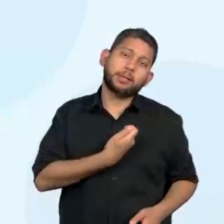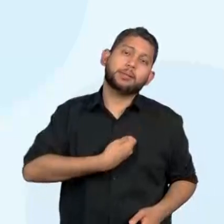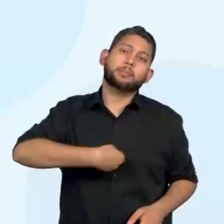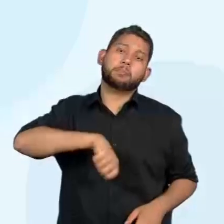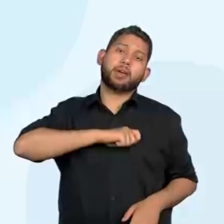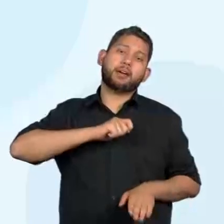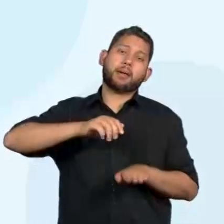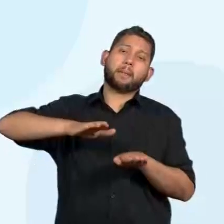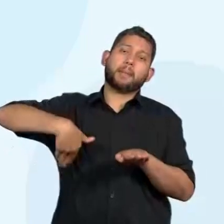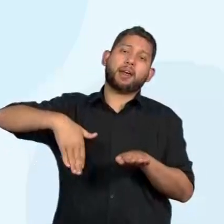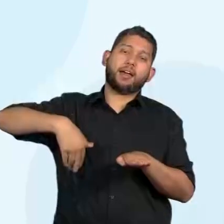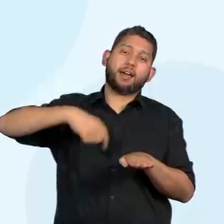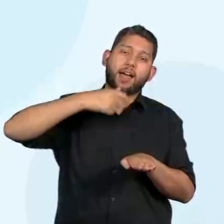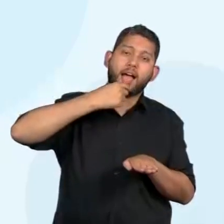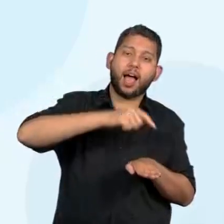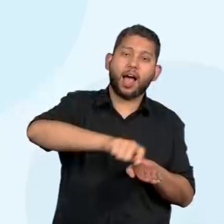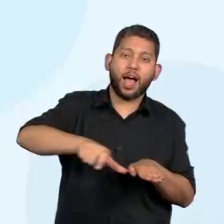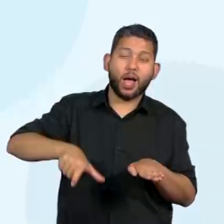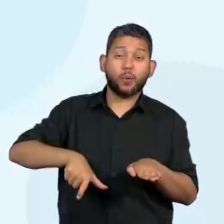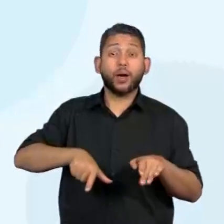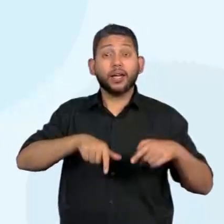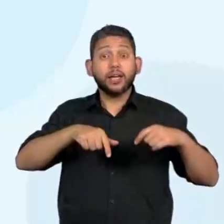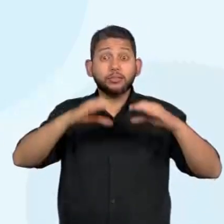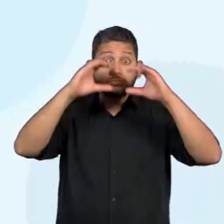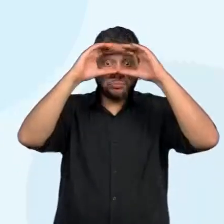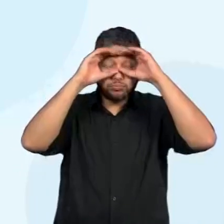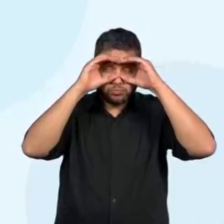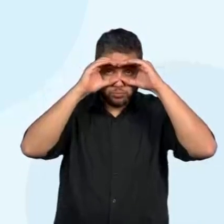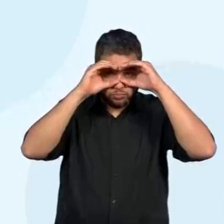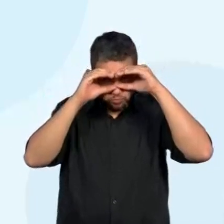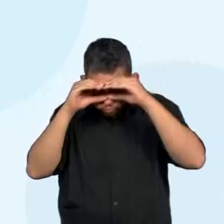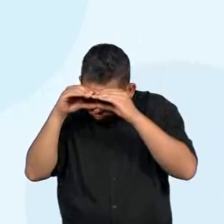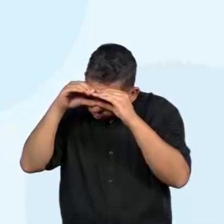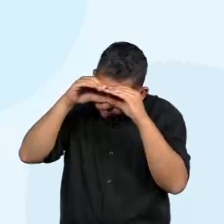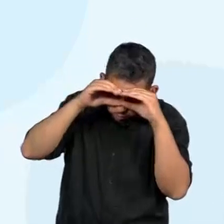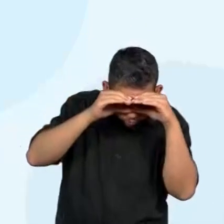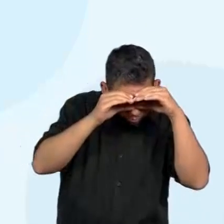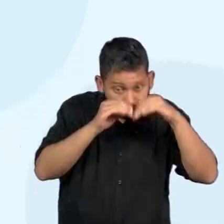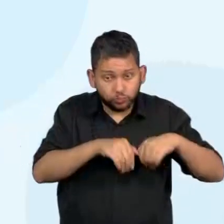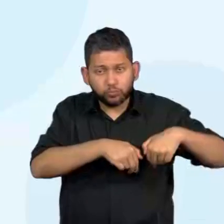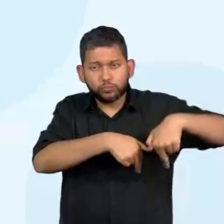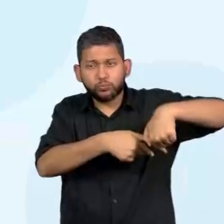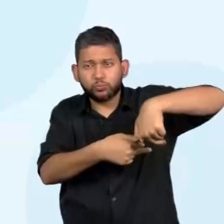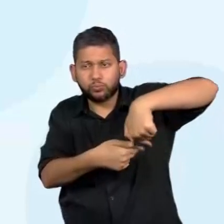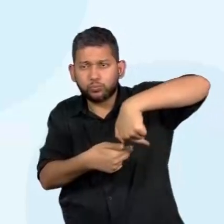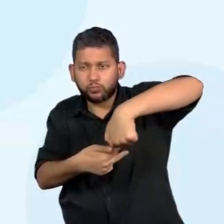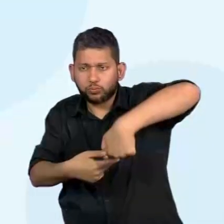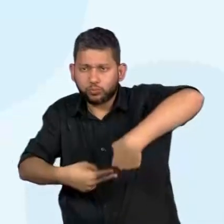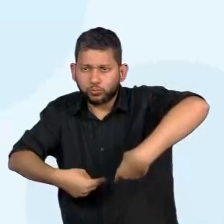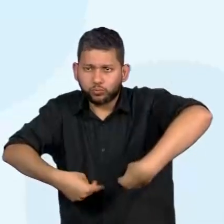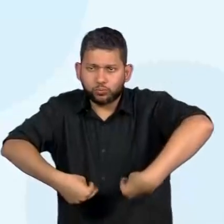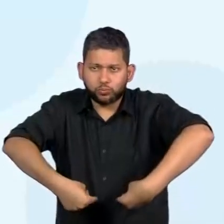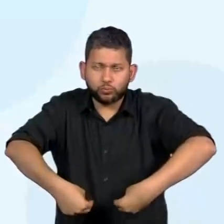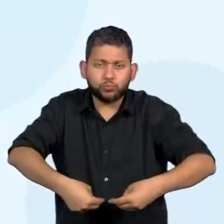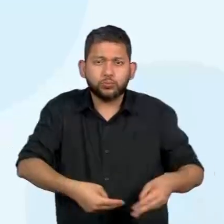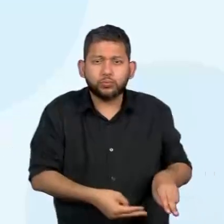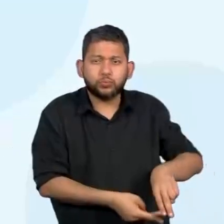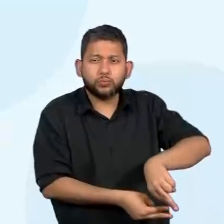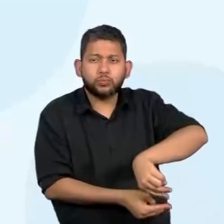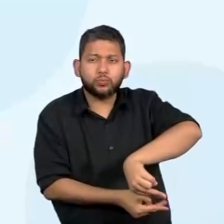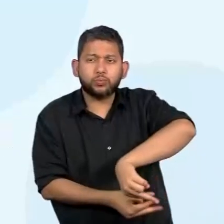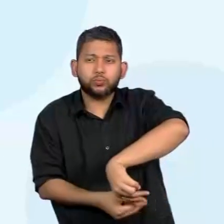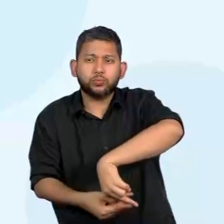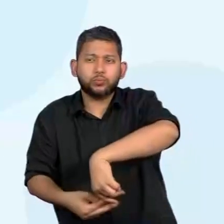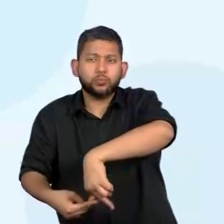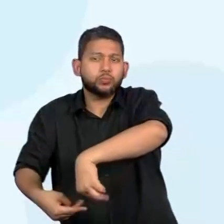Espanha. Como? Mergulhando. Isso mesmo. Então, olha só, quando fala aí que ele achou que era uma